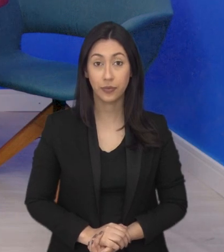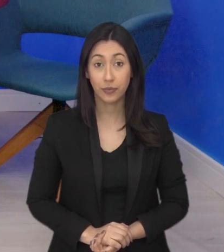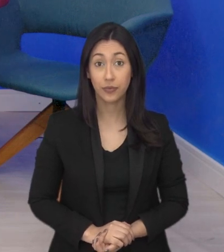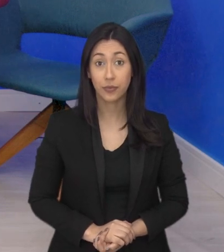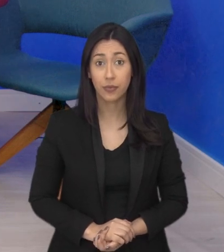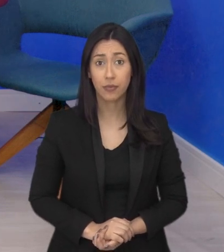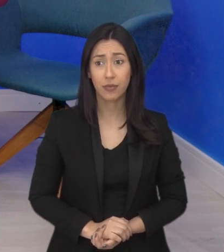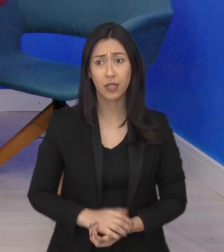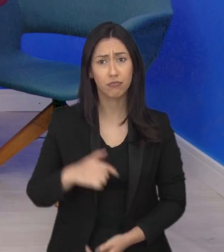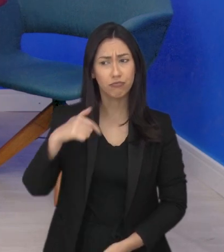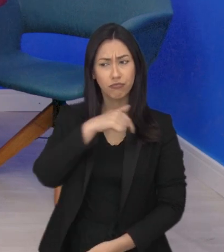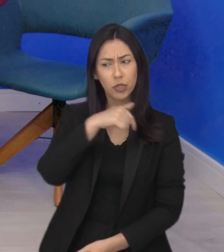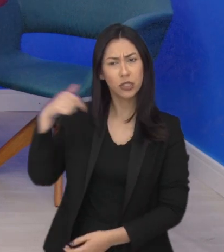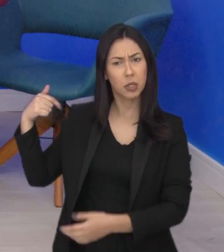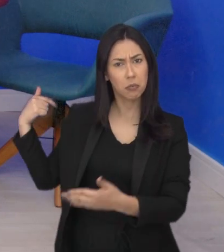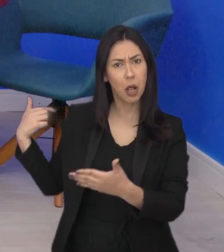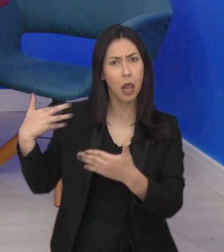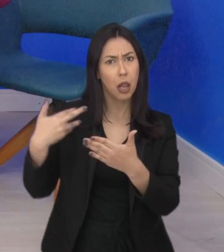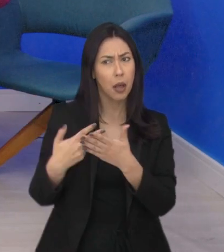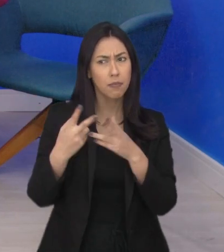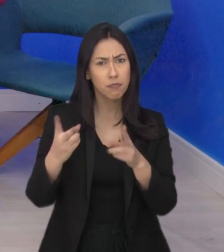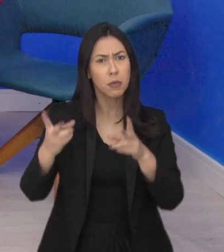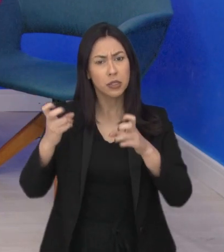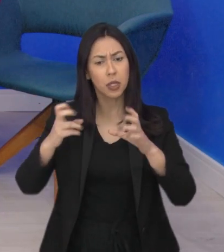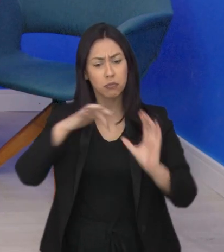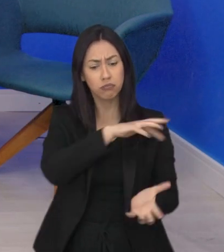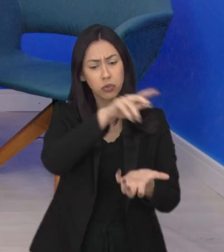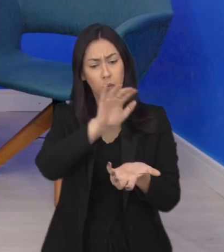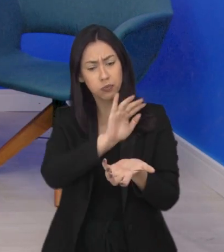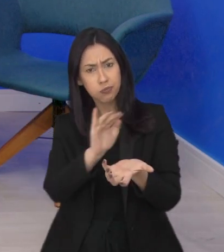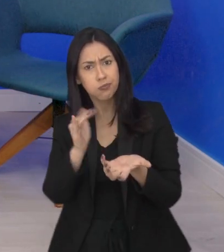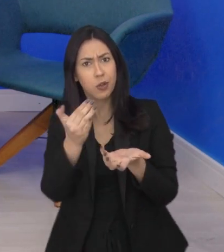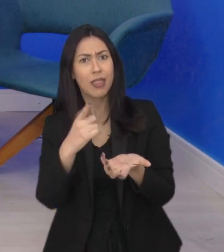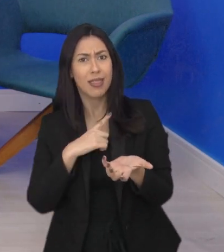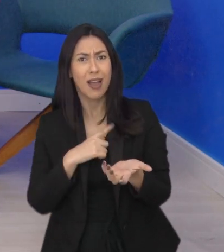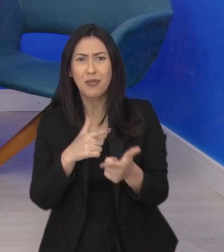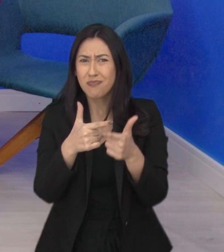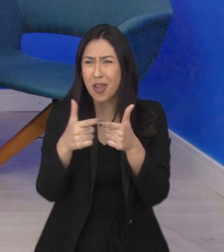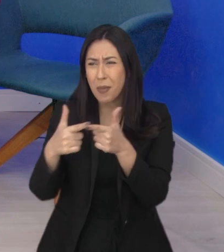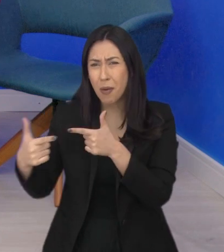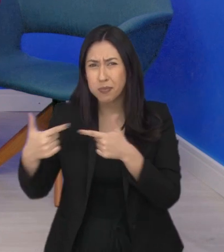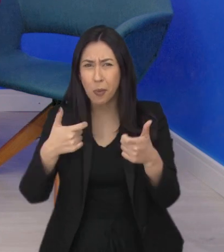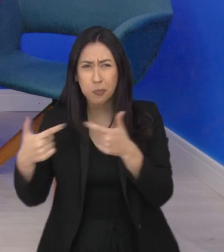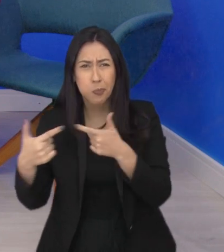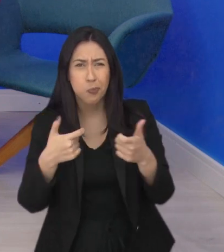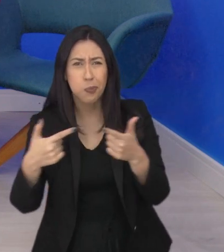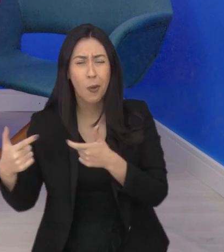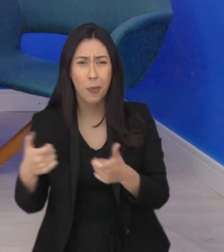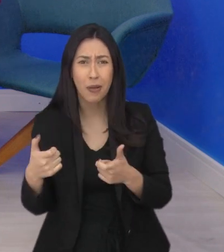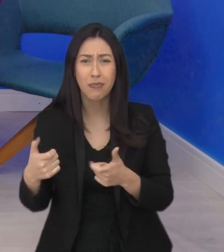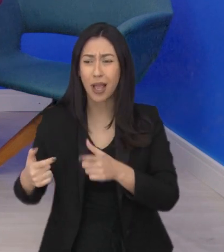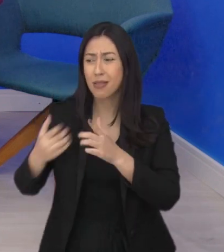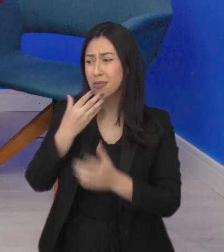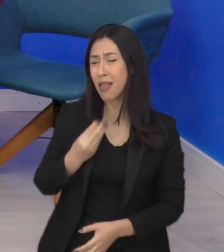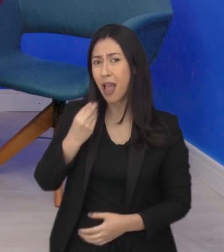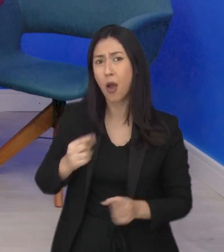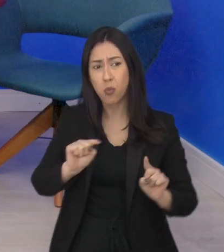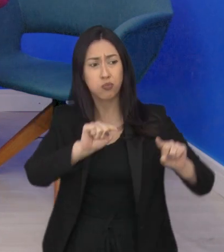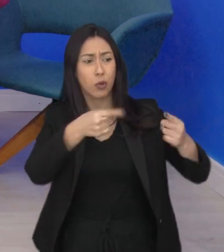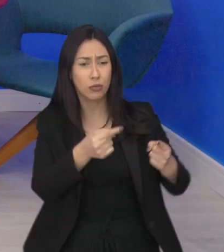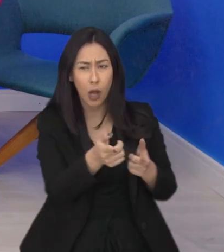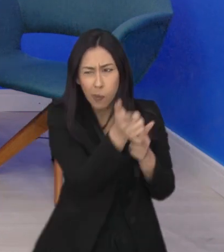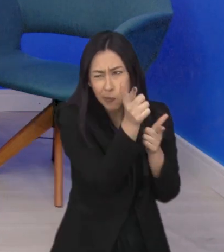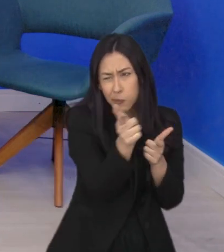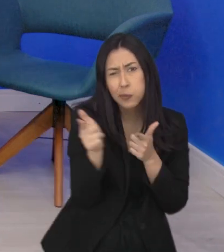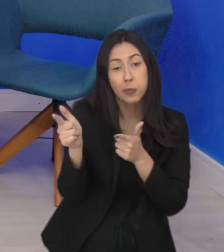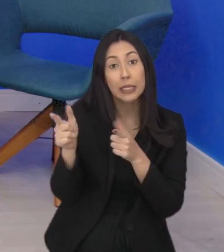Nas últimas semanas, o conflito no Oriente Médio entre Israel e Hamas tomou conta do noticiário. Há mais de um ano, a guerra